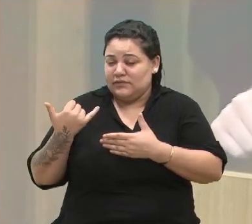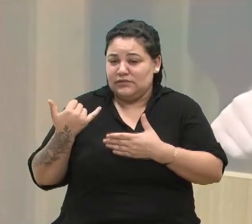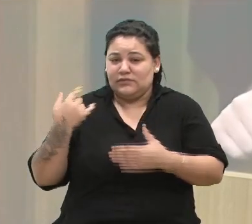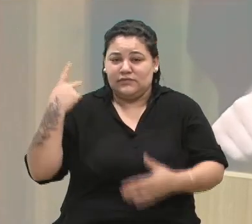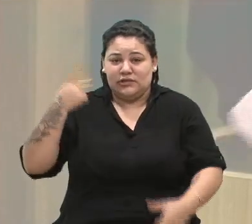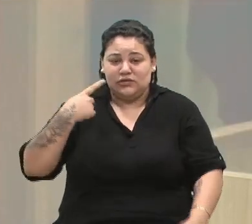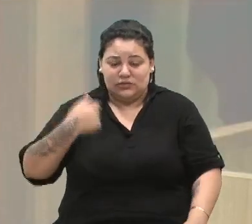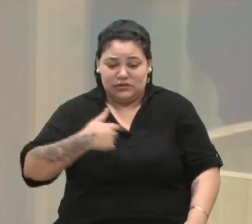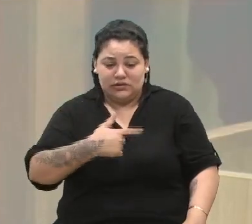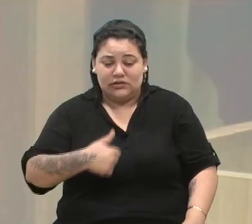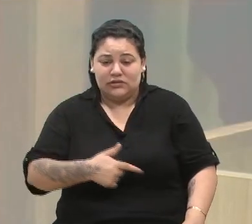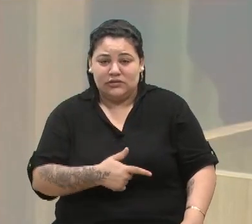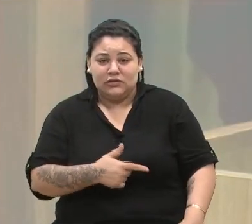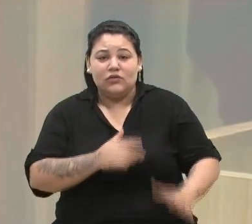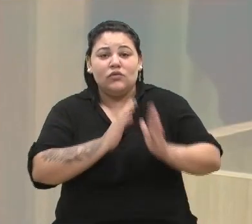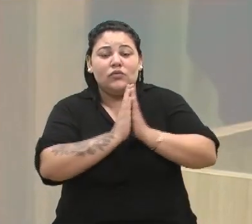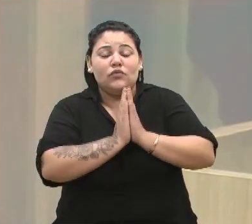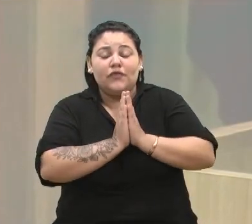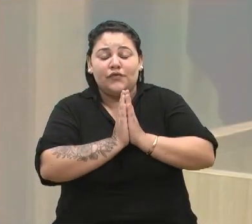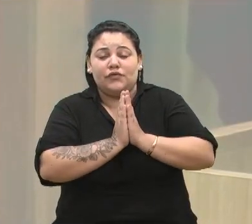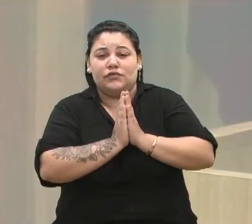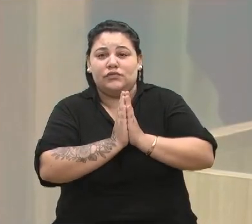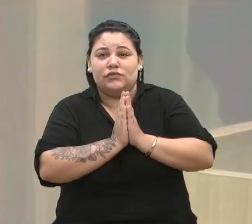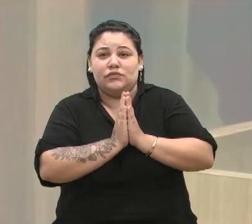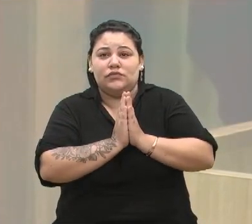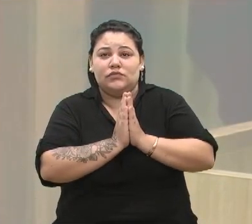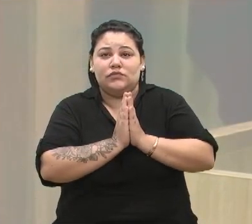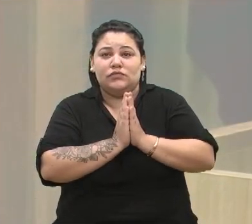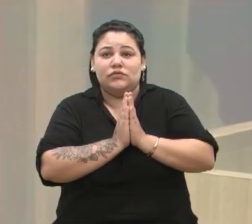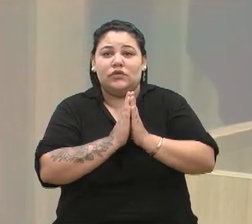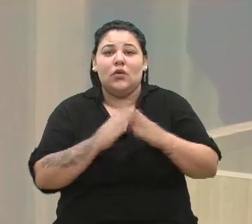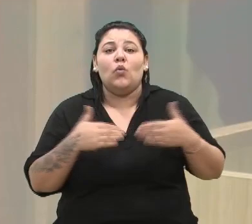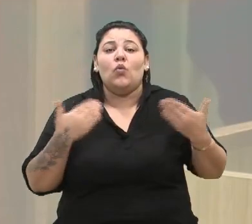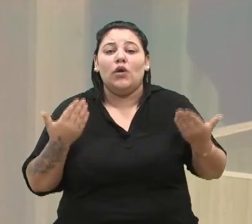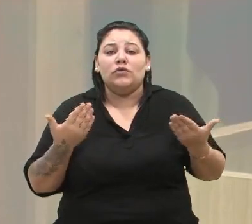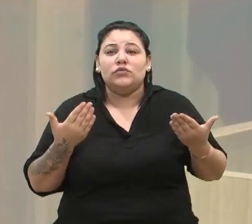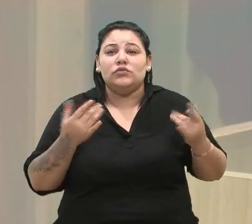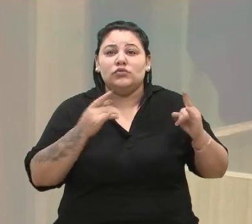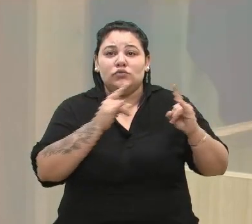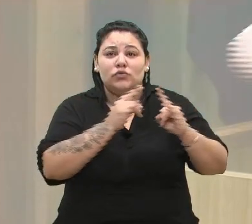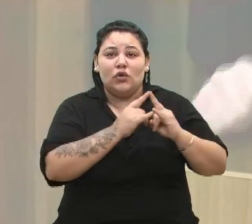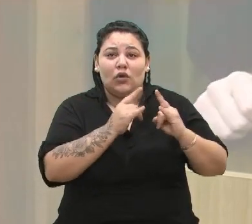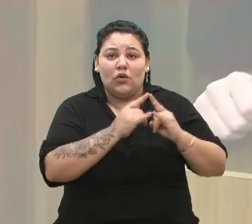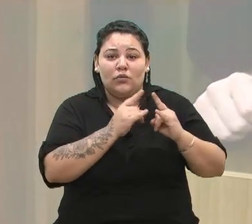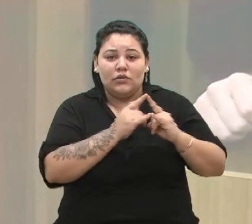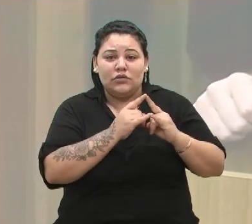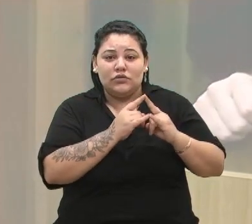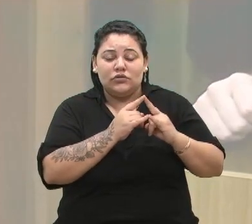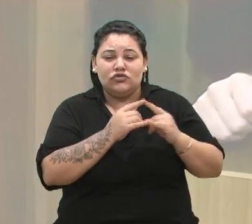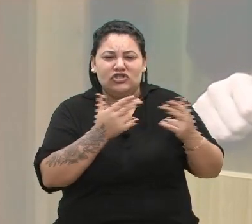gentileza, quando que um clube de tiro deu um problema para uma escola?